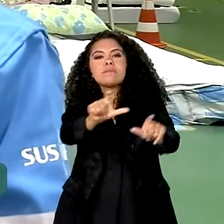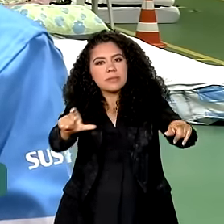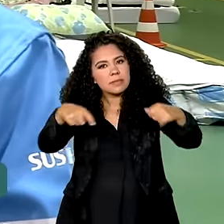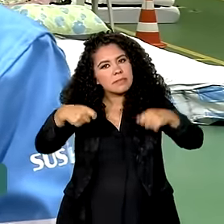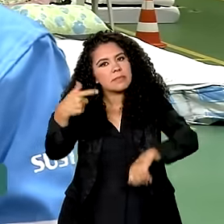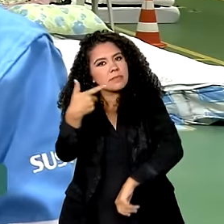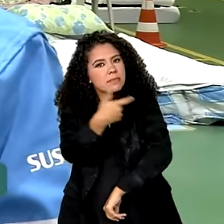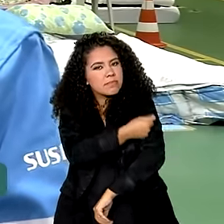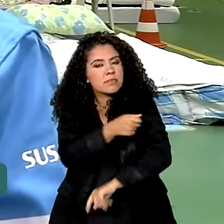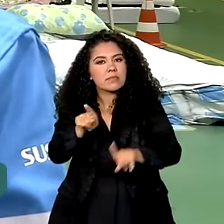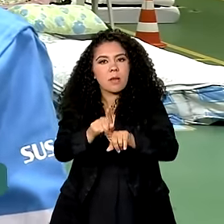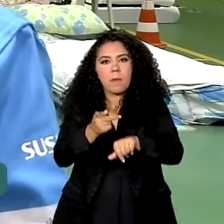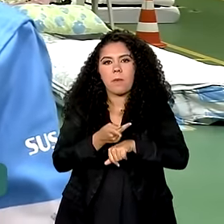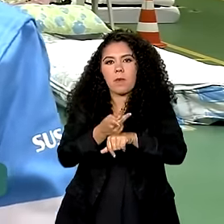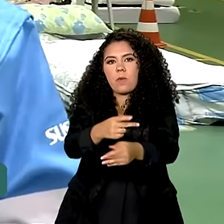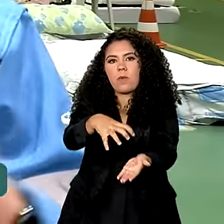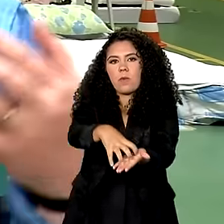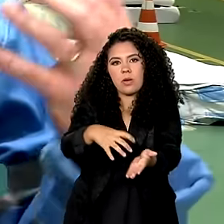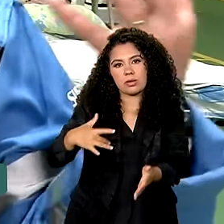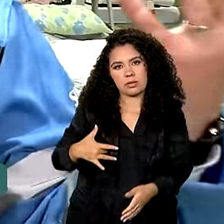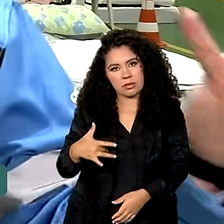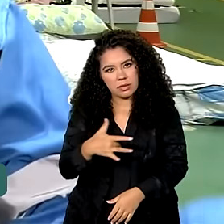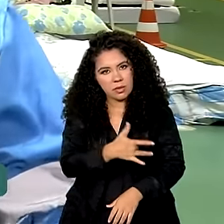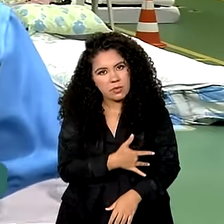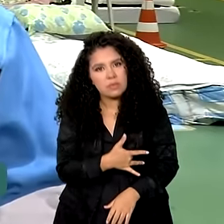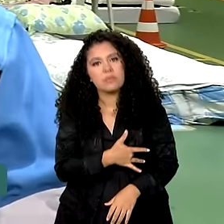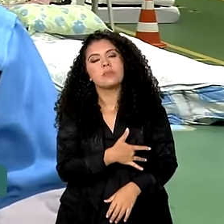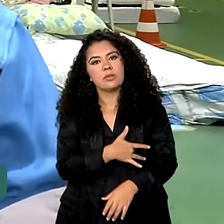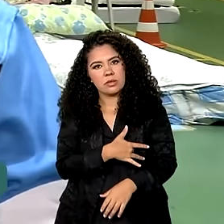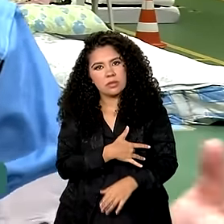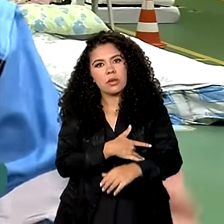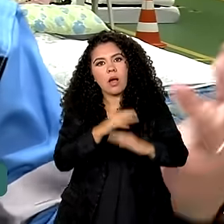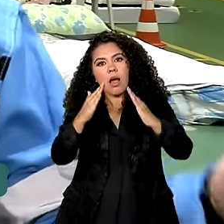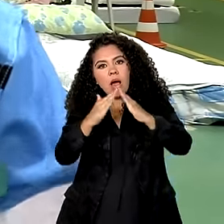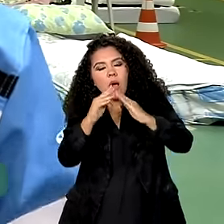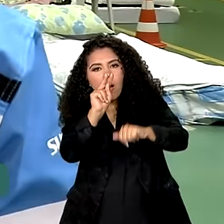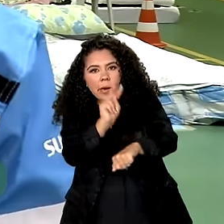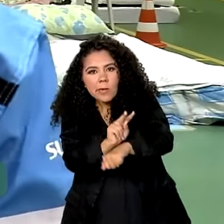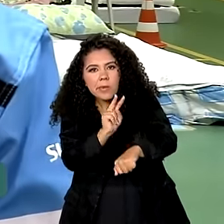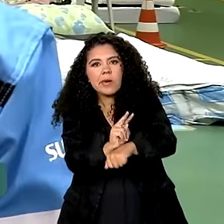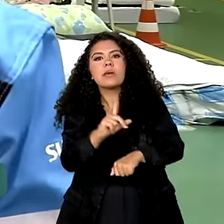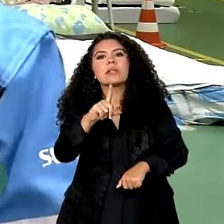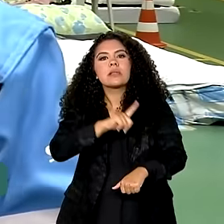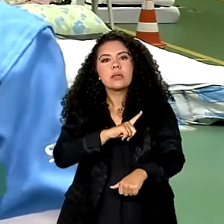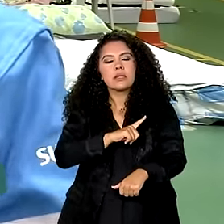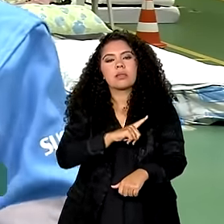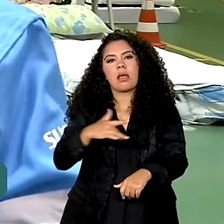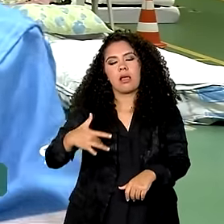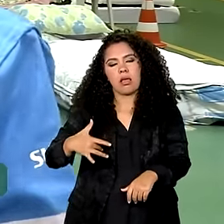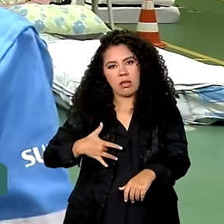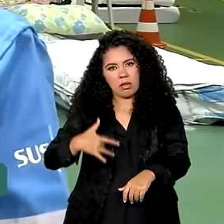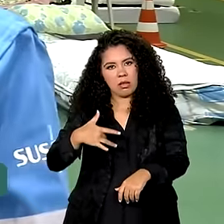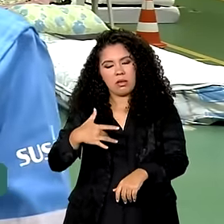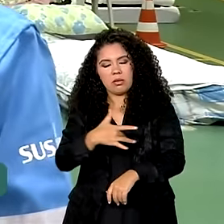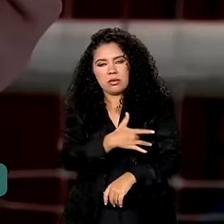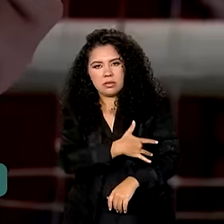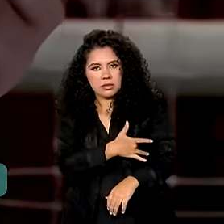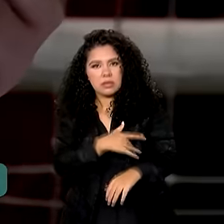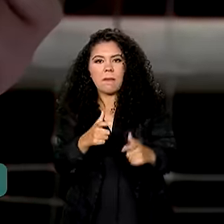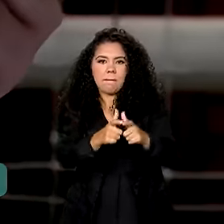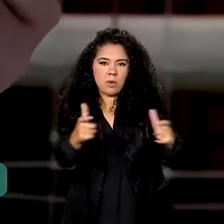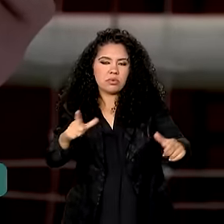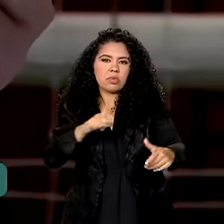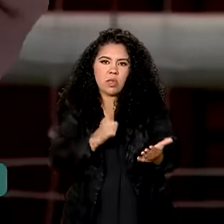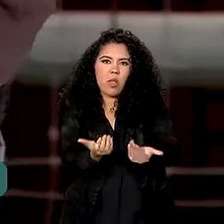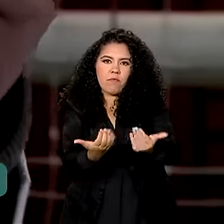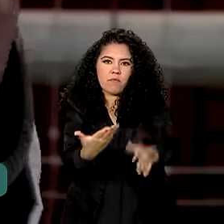procurem uma unidade de saúde, procurem um abrigo que tenha um posto de vacinação, a maioria deles tem vacinação. As